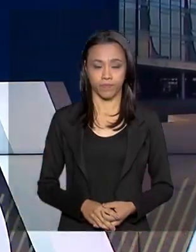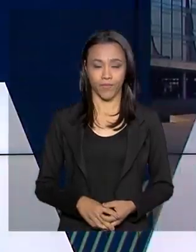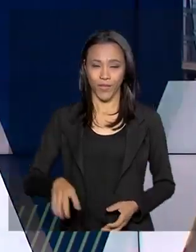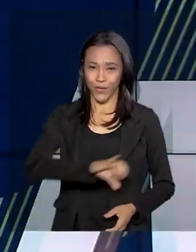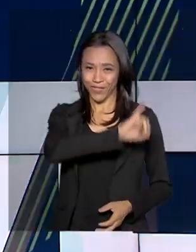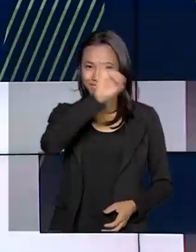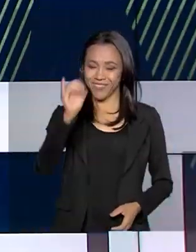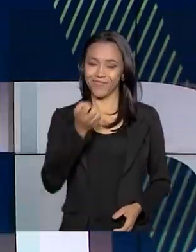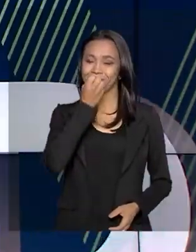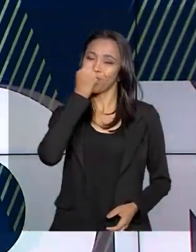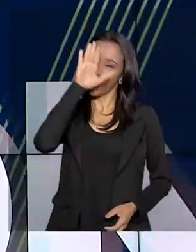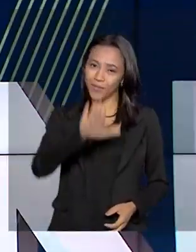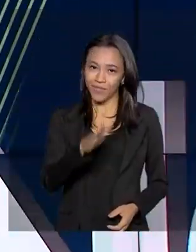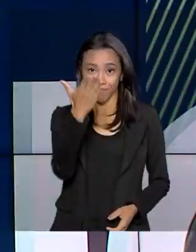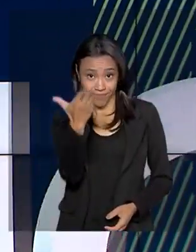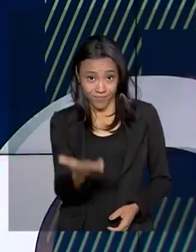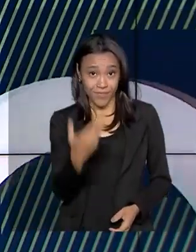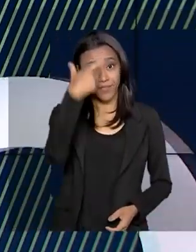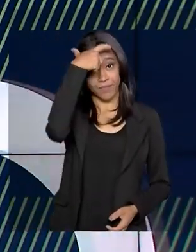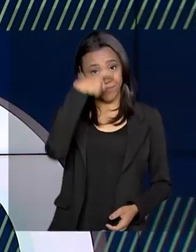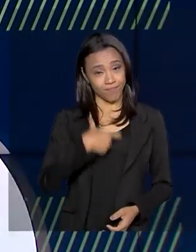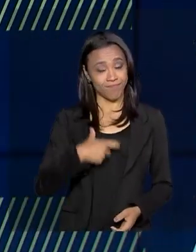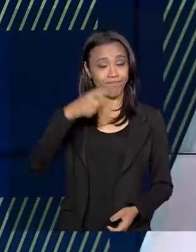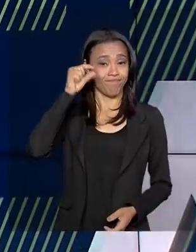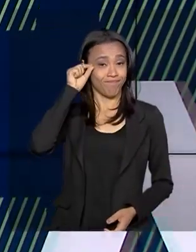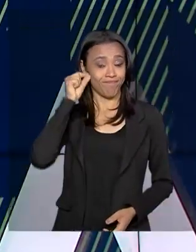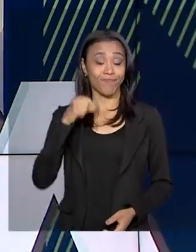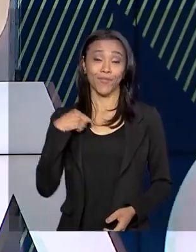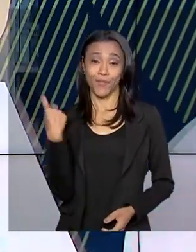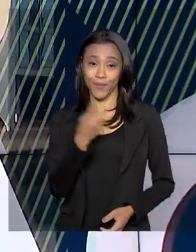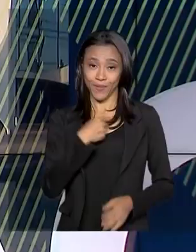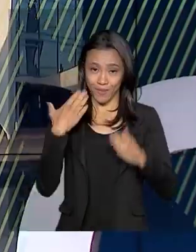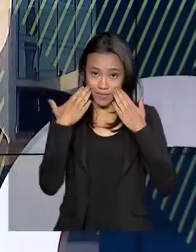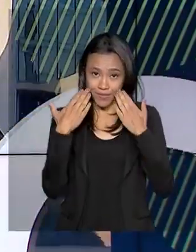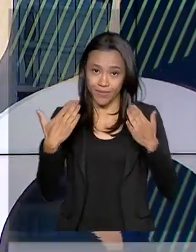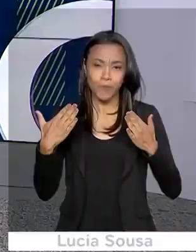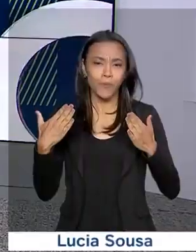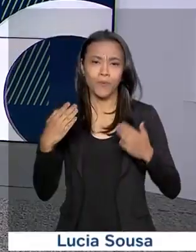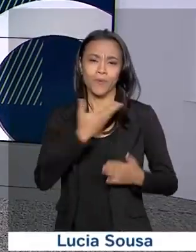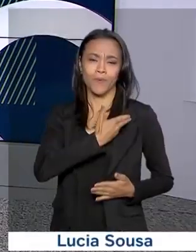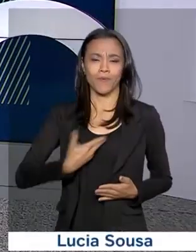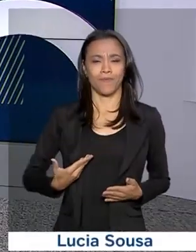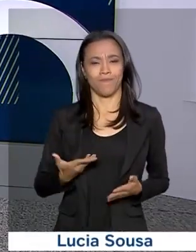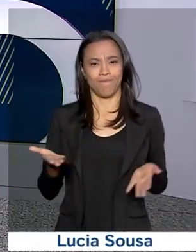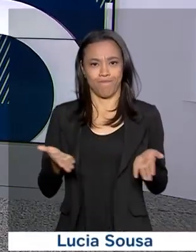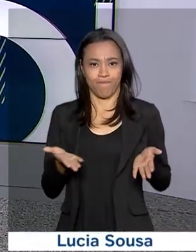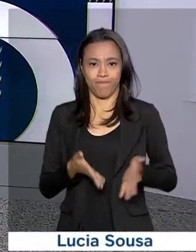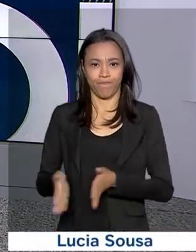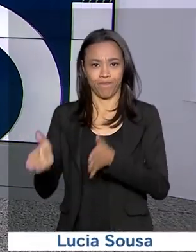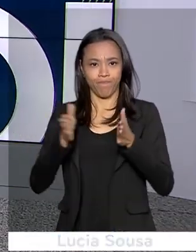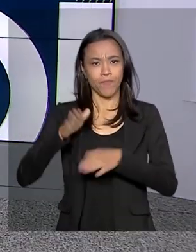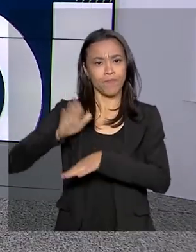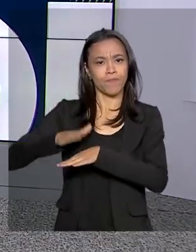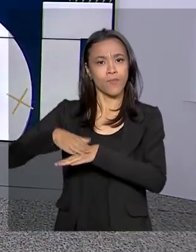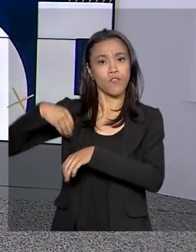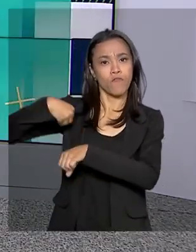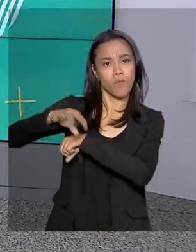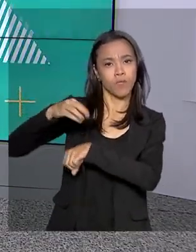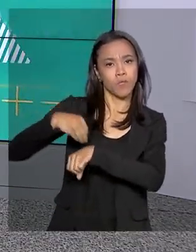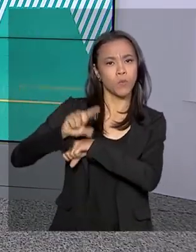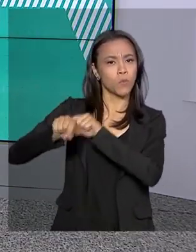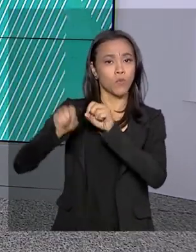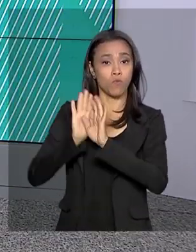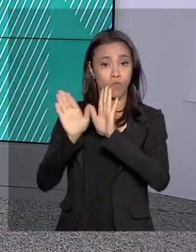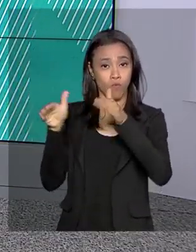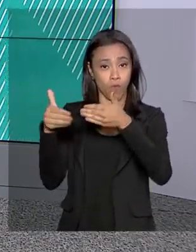Olá, boa tarde para você. Eu sou Roberto Camargo e estamos no ar com o Governo Agora. De acordo com dados do Fórum de